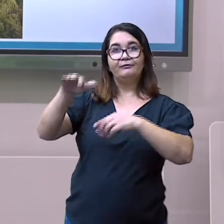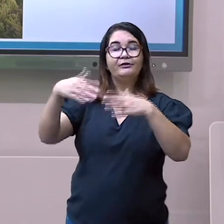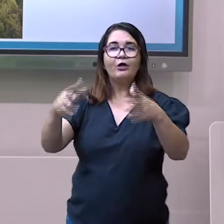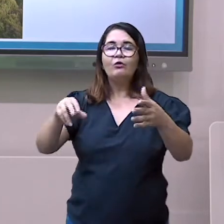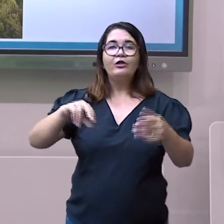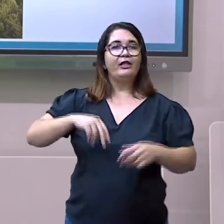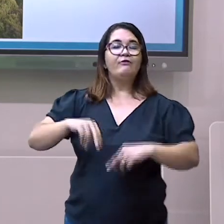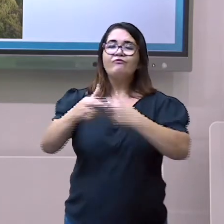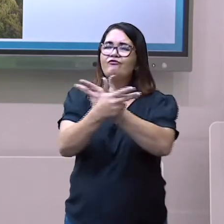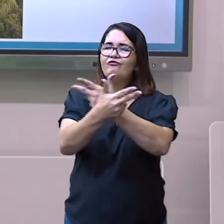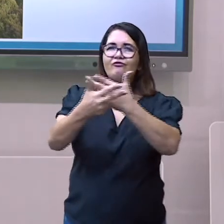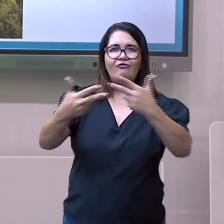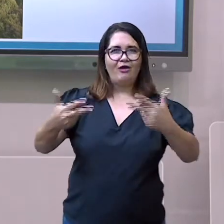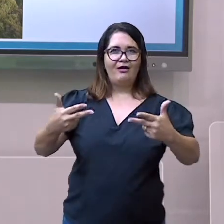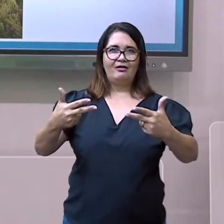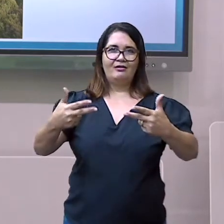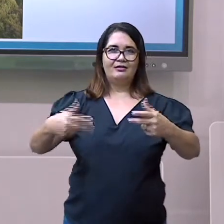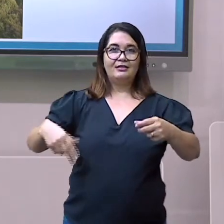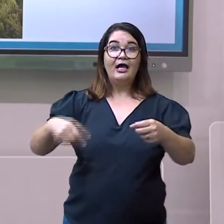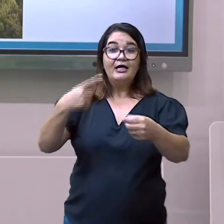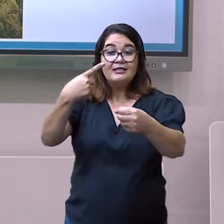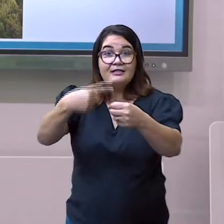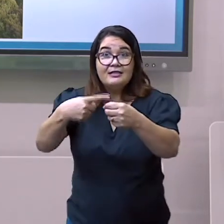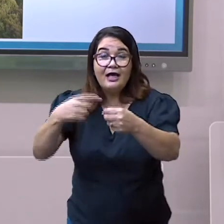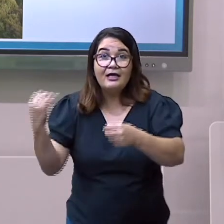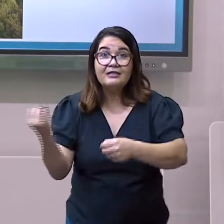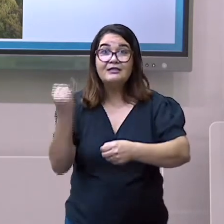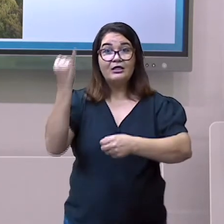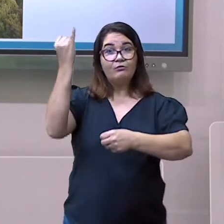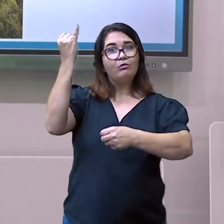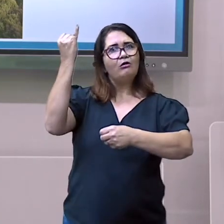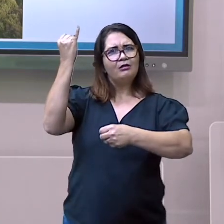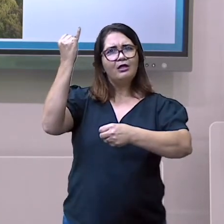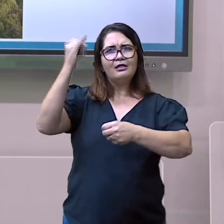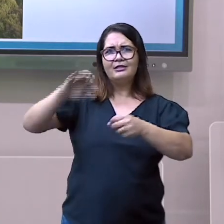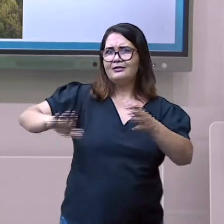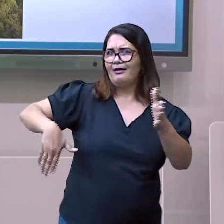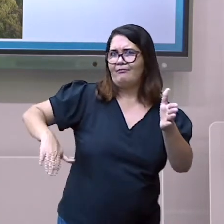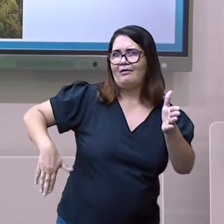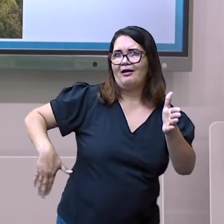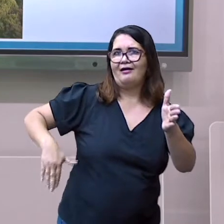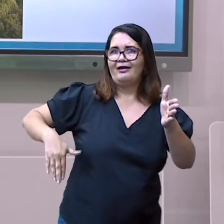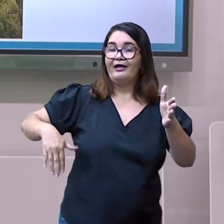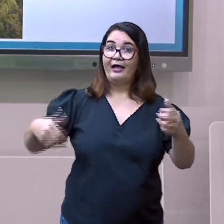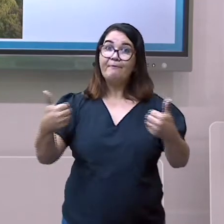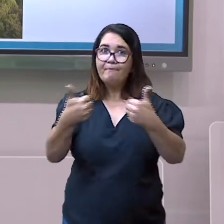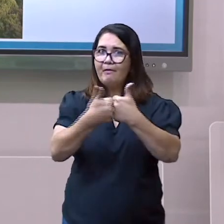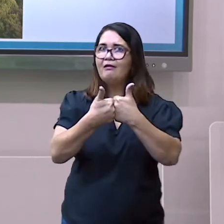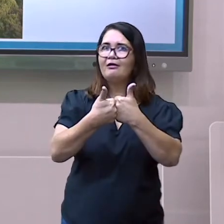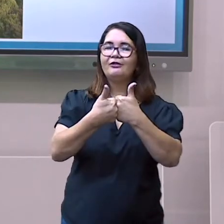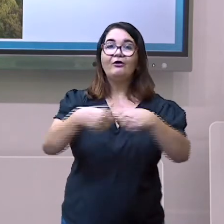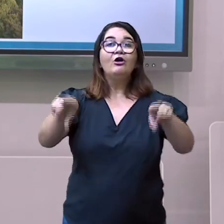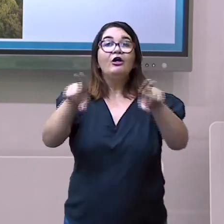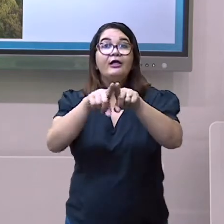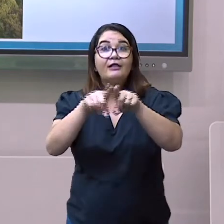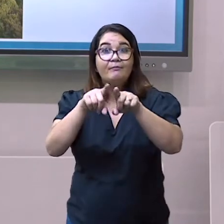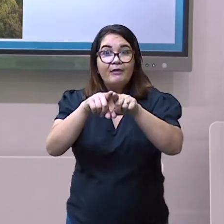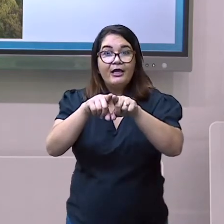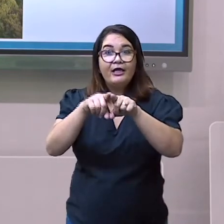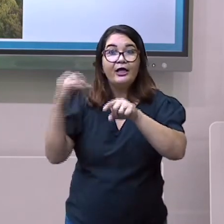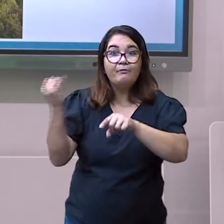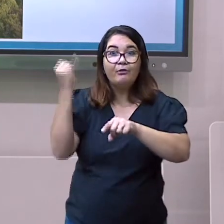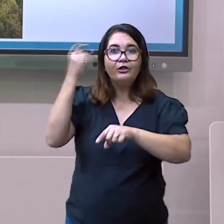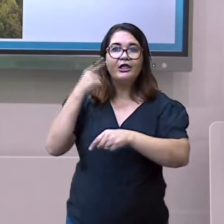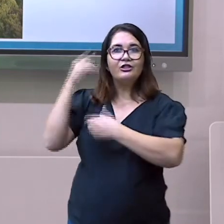século XVI, como o Convento da Penha e a Igreja do Rosário, do século XVII, que é o